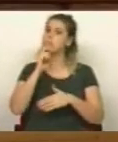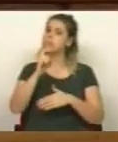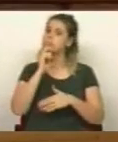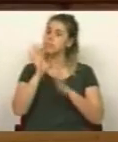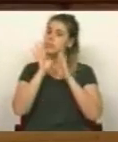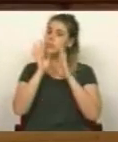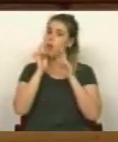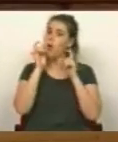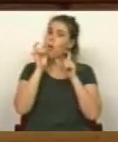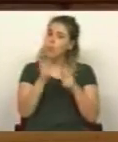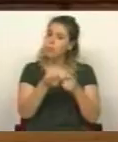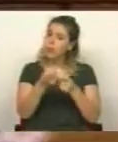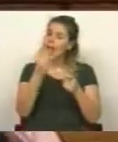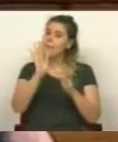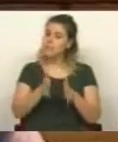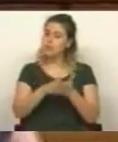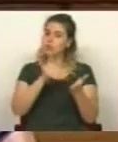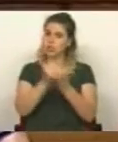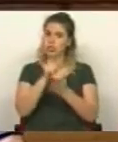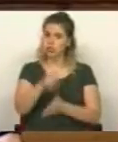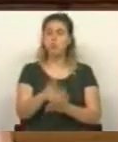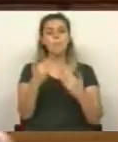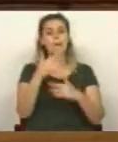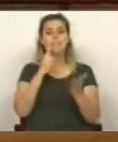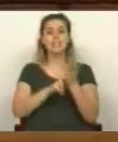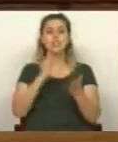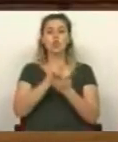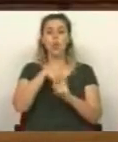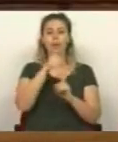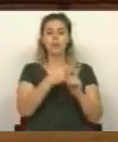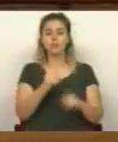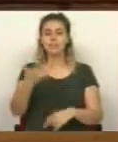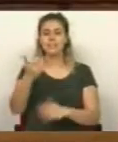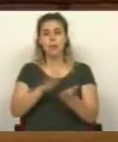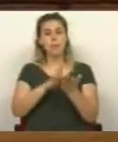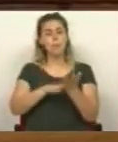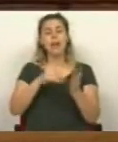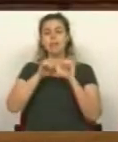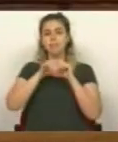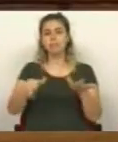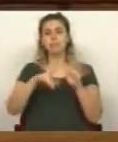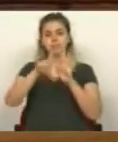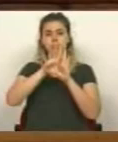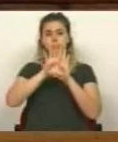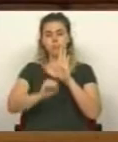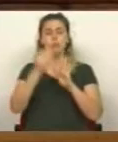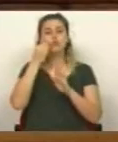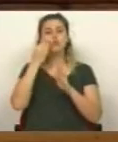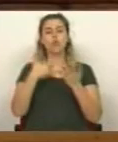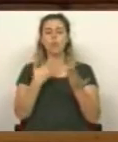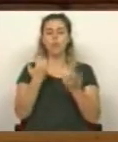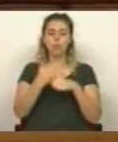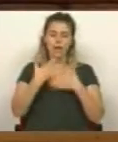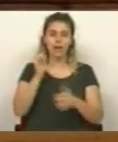para a necessidade de reparar esta injustiça, a verdade é que só em 2017 foram publicados os diplomas sobre o regime da carreira destes